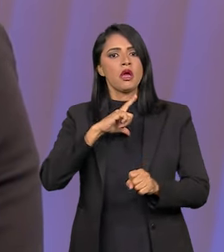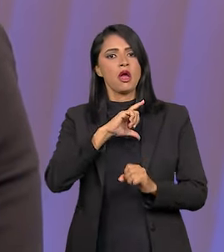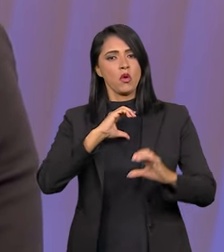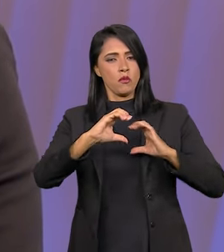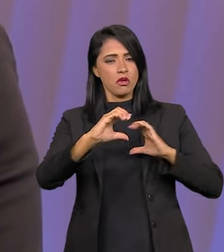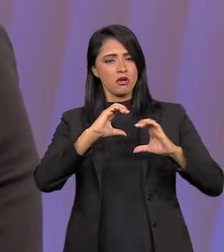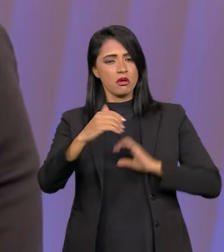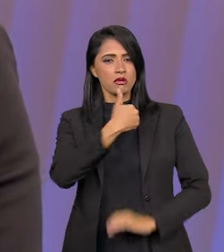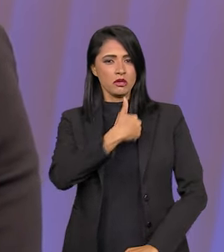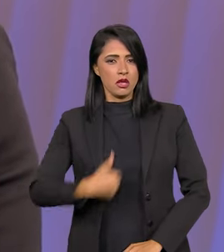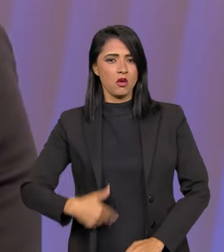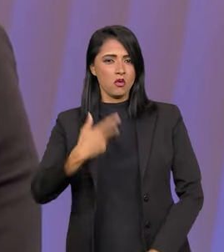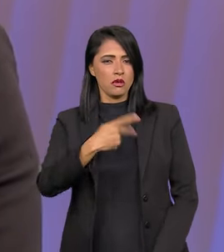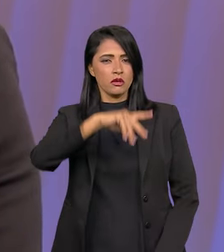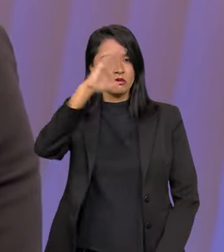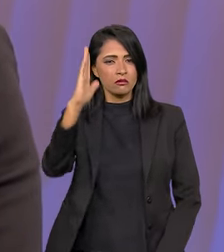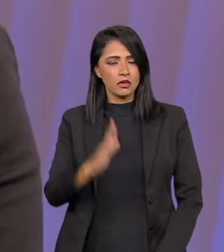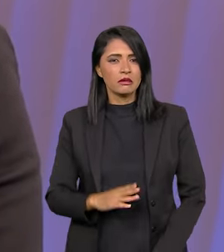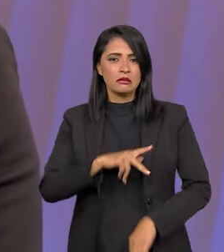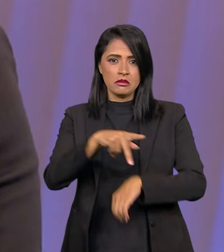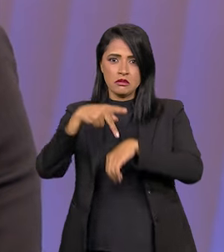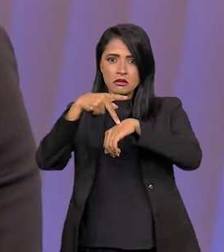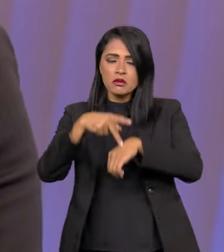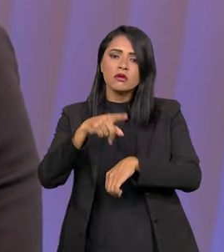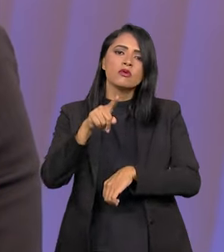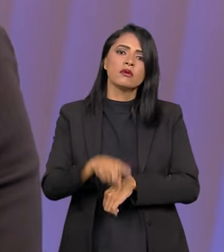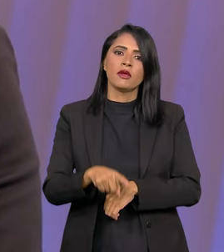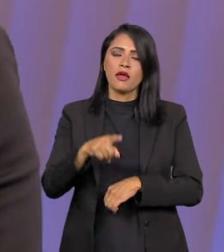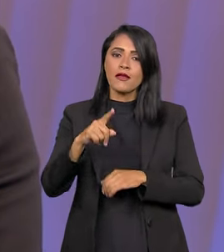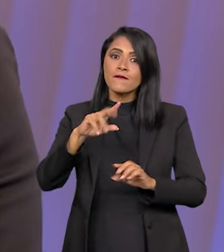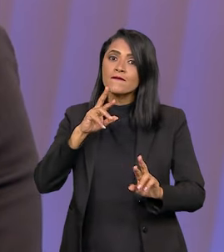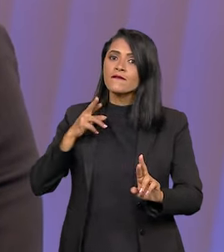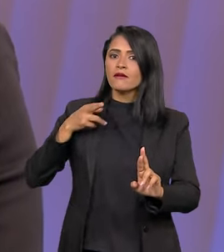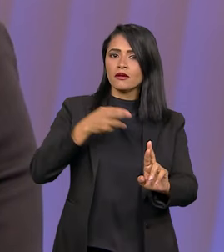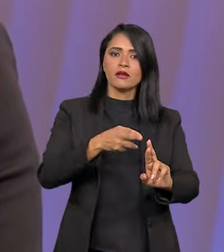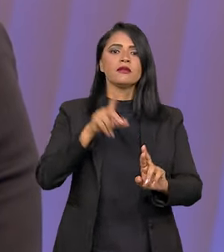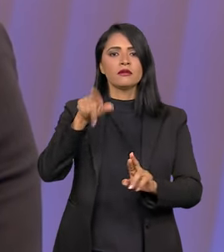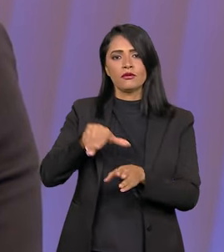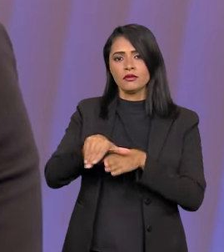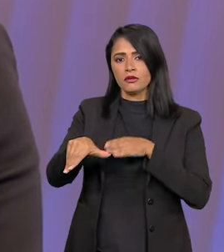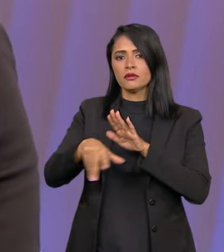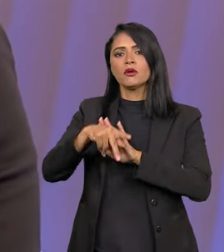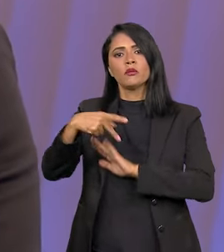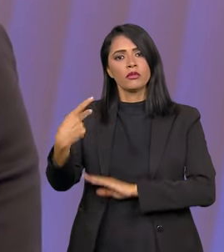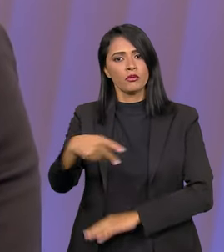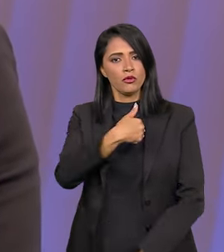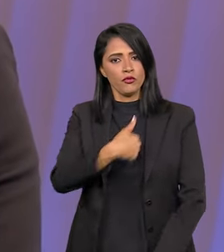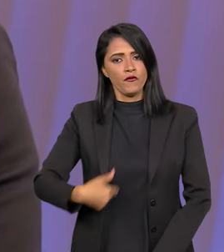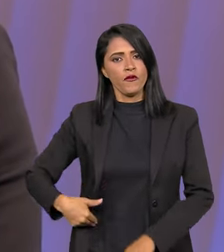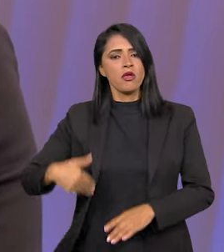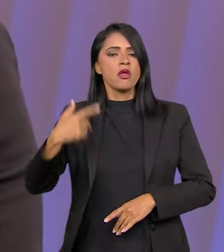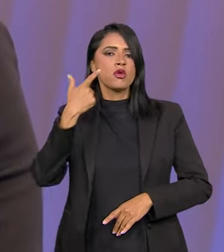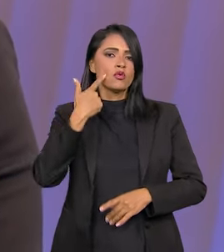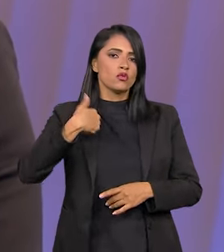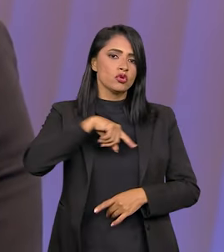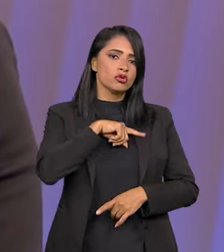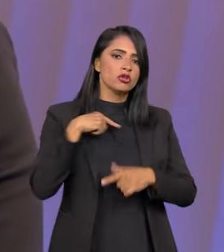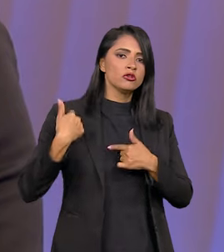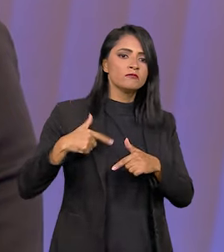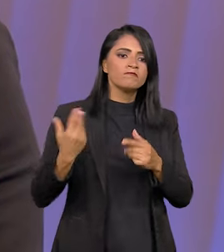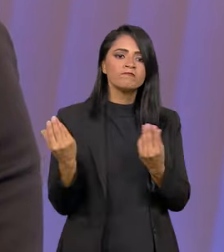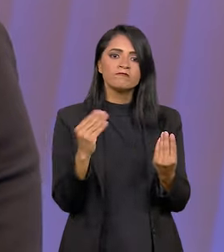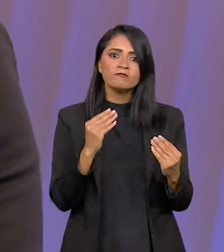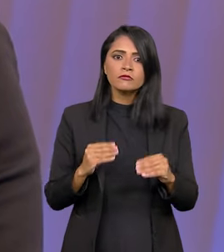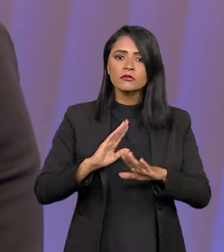fortalecer a comunicação pública no país e ser referência à comunicação pública do país. Essa é a orientação política do governo e